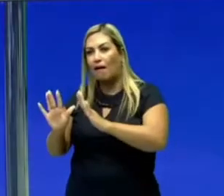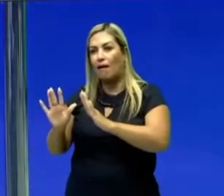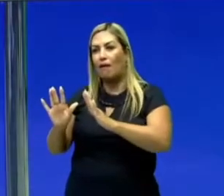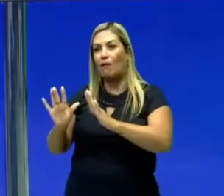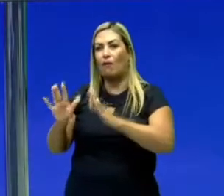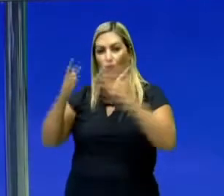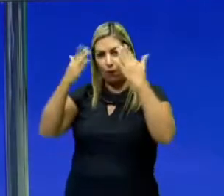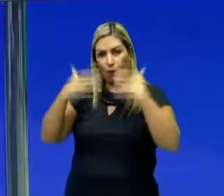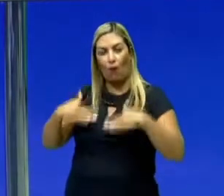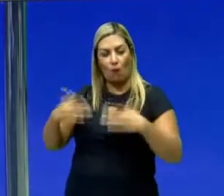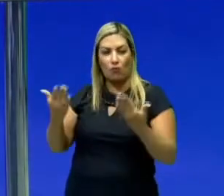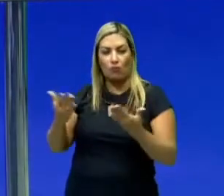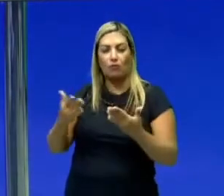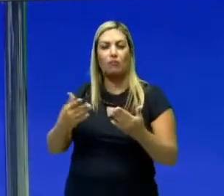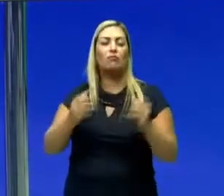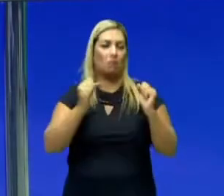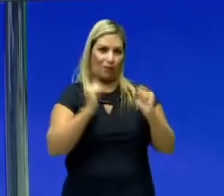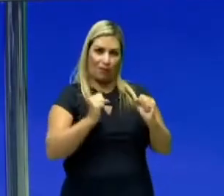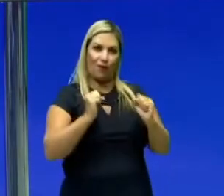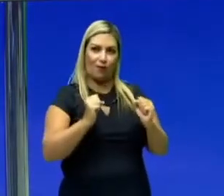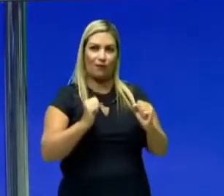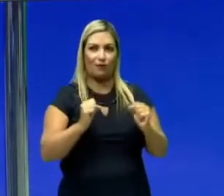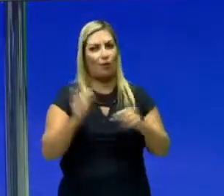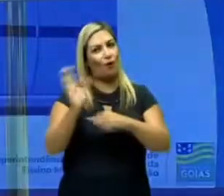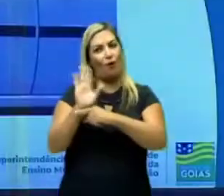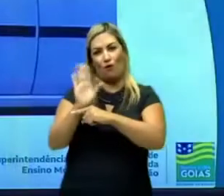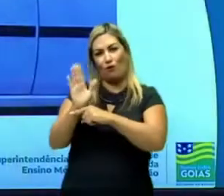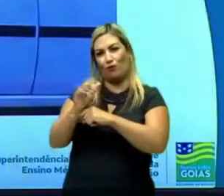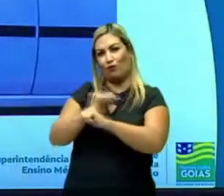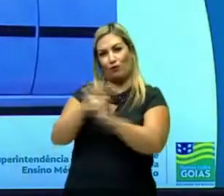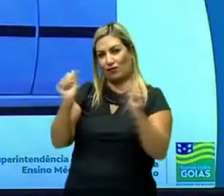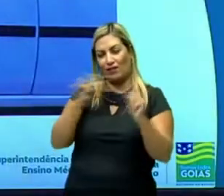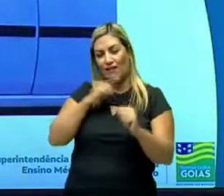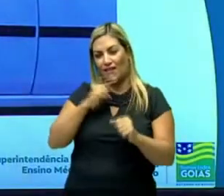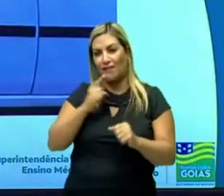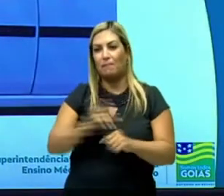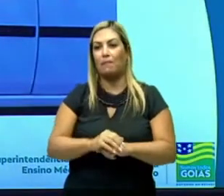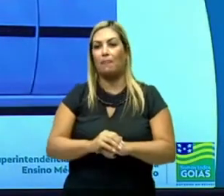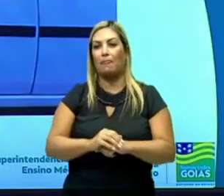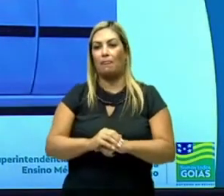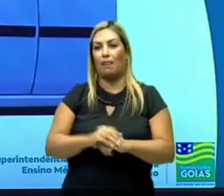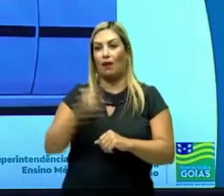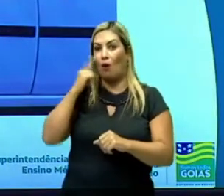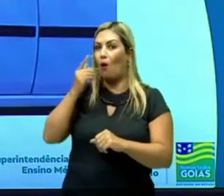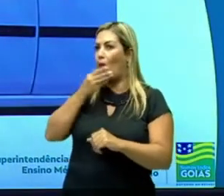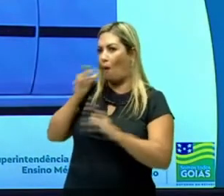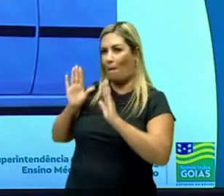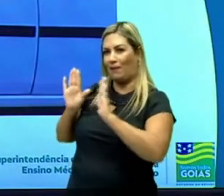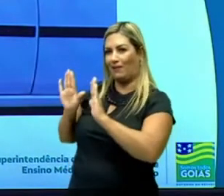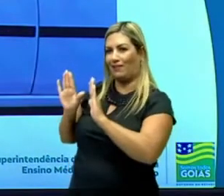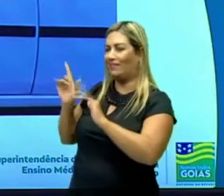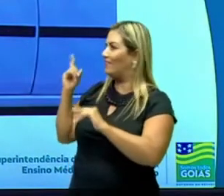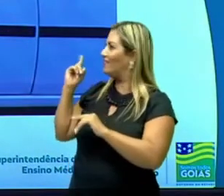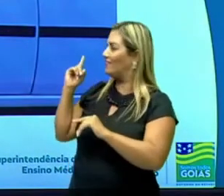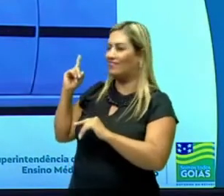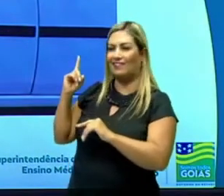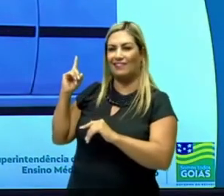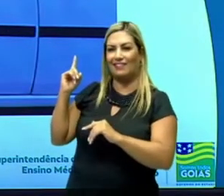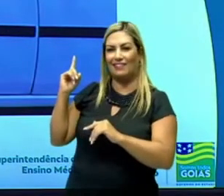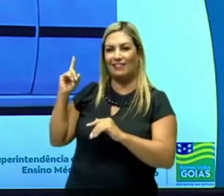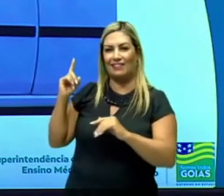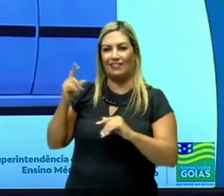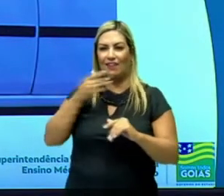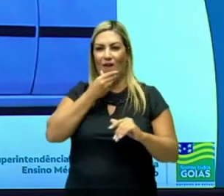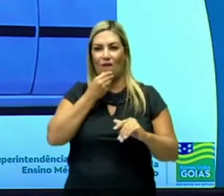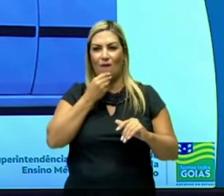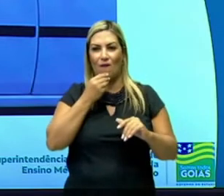exatamente. Como o vídeo não está rodando, mas enfim, olha só. O meu vídeo não está rodando, vai dar para ver legal o que eu queria mostrar aqui para